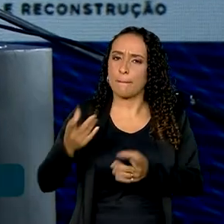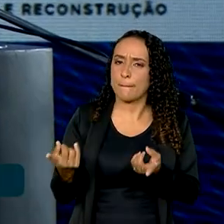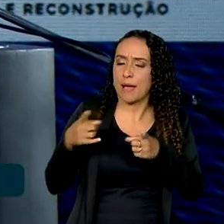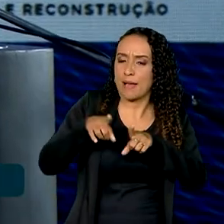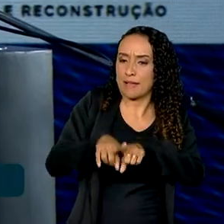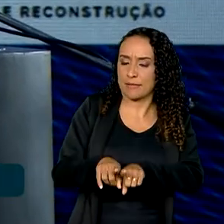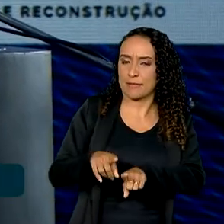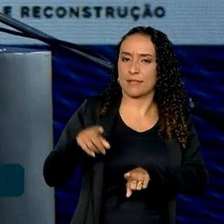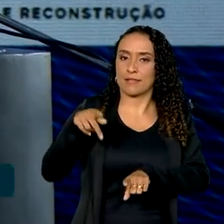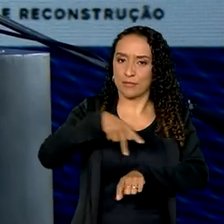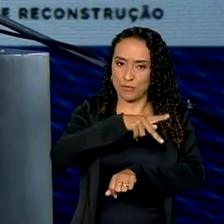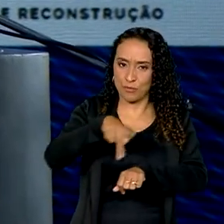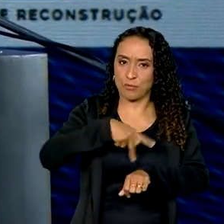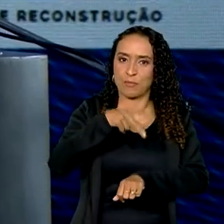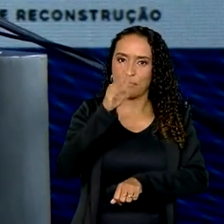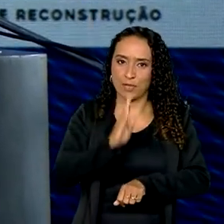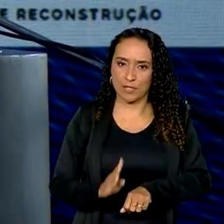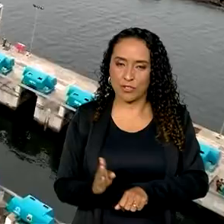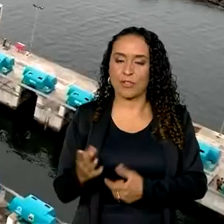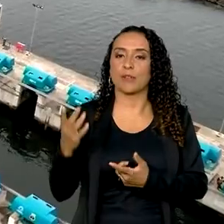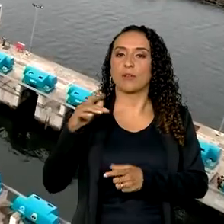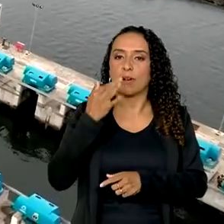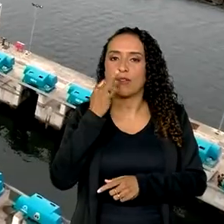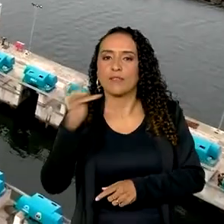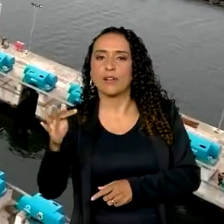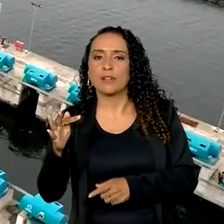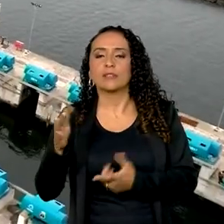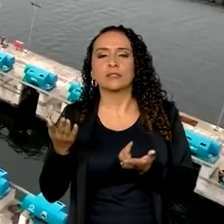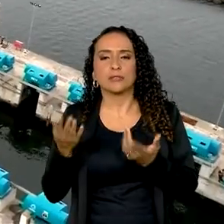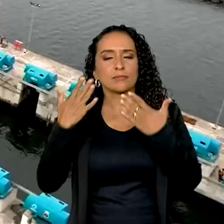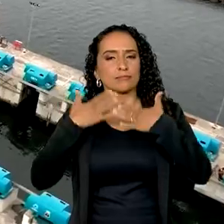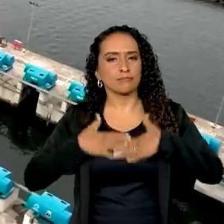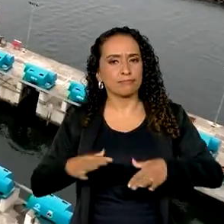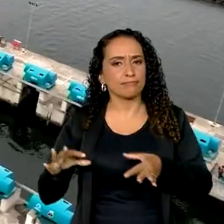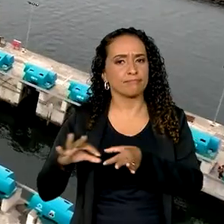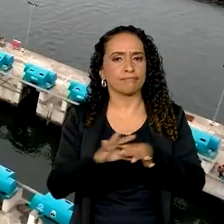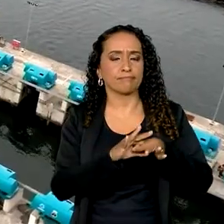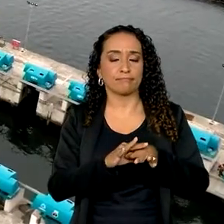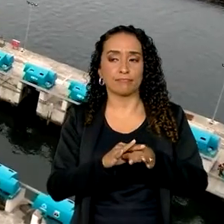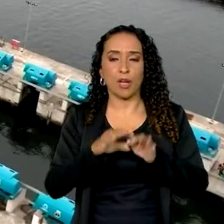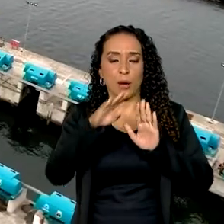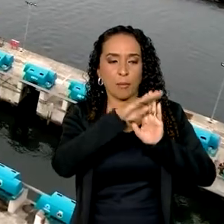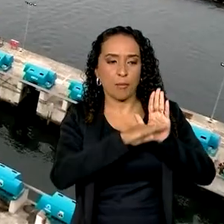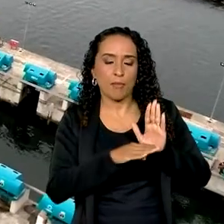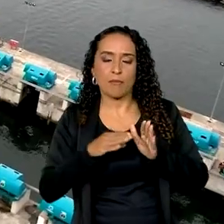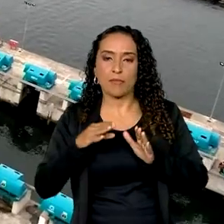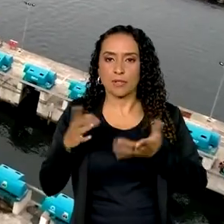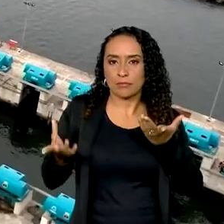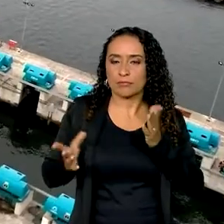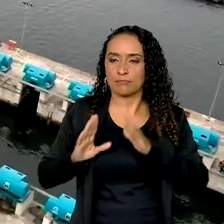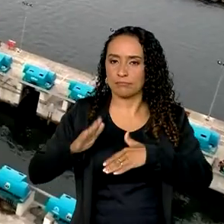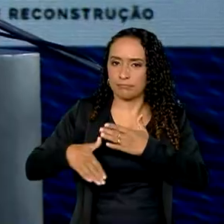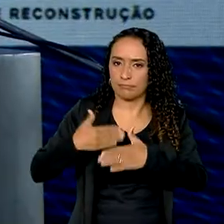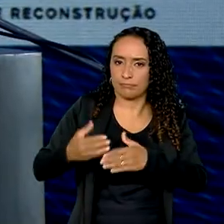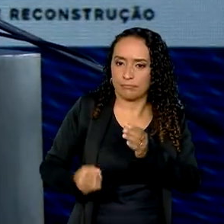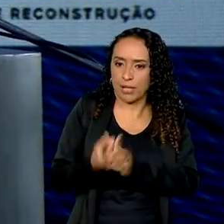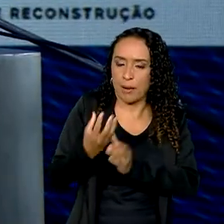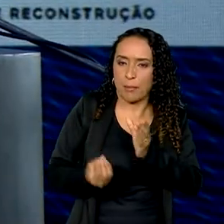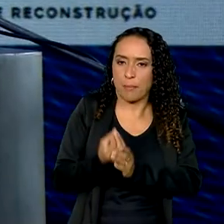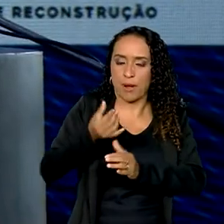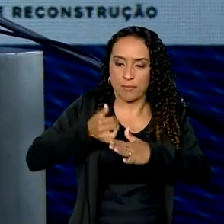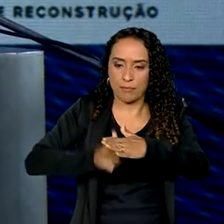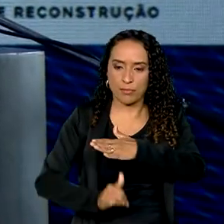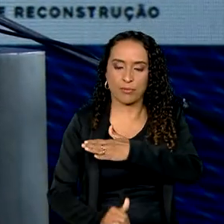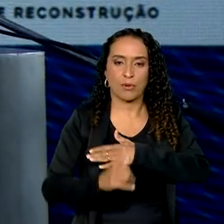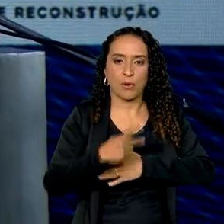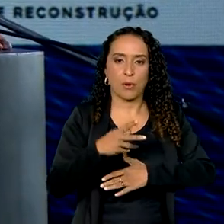do país com a França para fins pacíficos. O programa de desenvolvimento de submarinos, o ProSub, começou